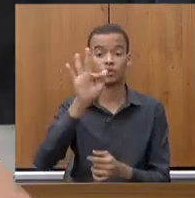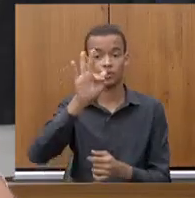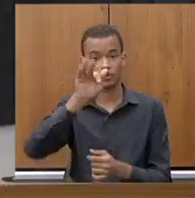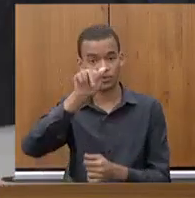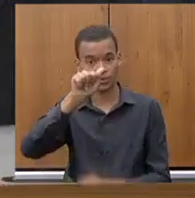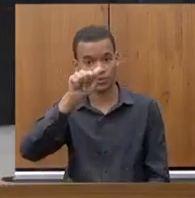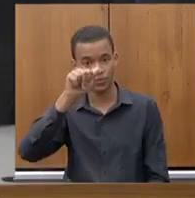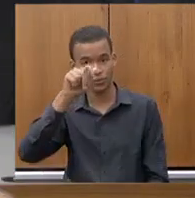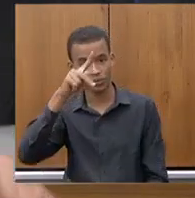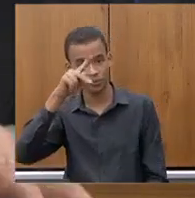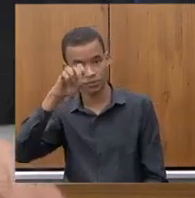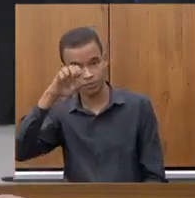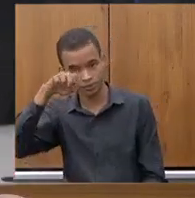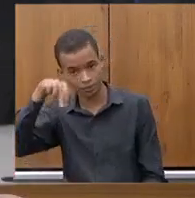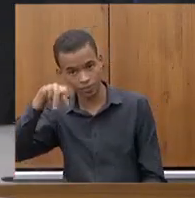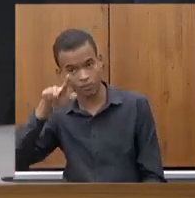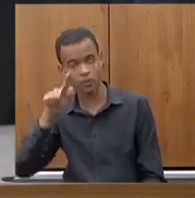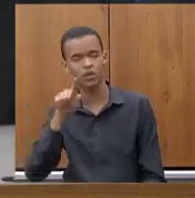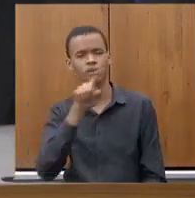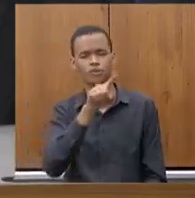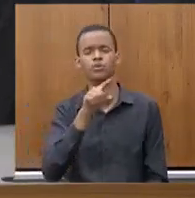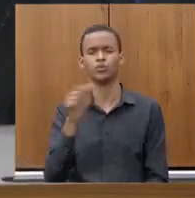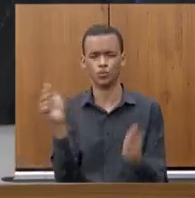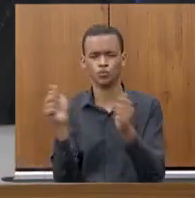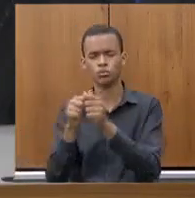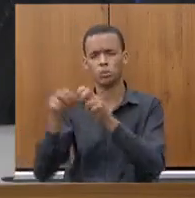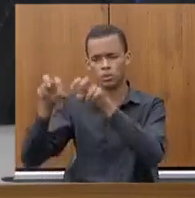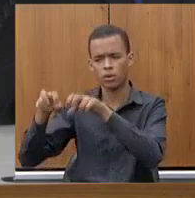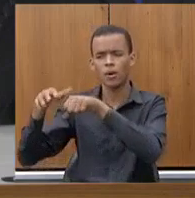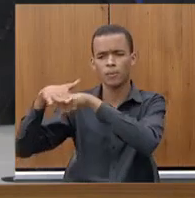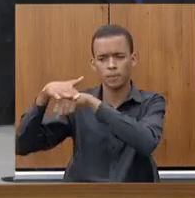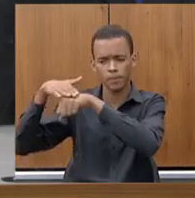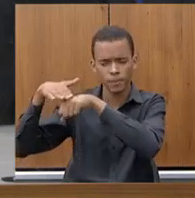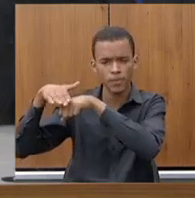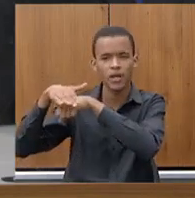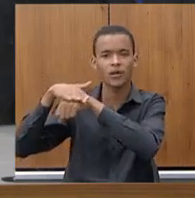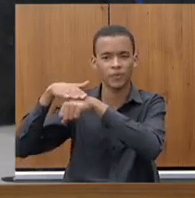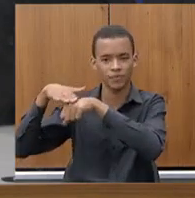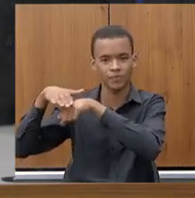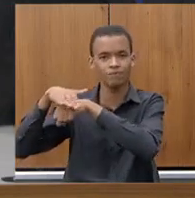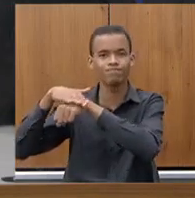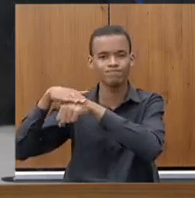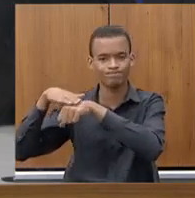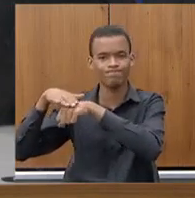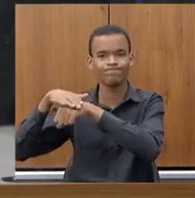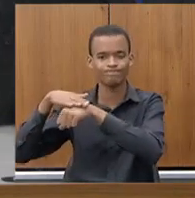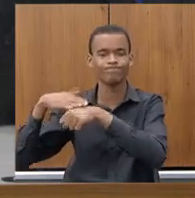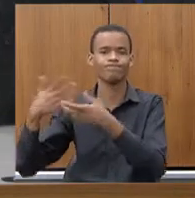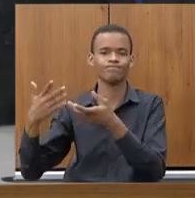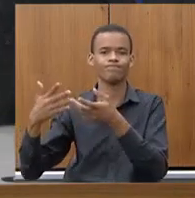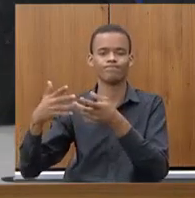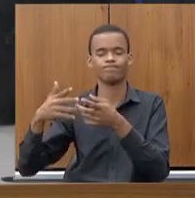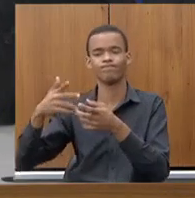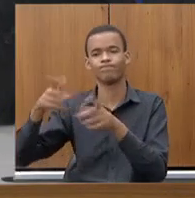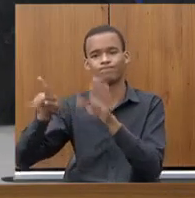sentar com o pessoal da IPAMIC, sentar com o pessoal de EMT, sentar com o pessoal do Cândido Tostes,